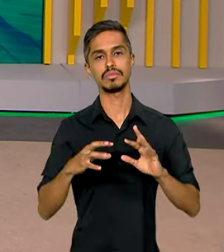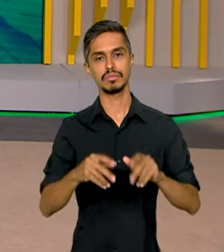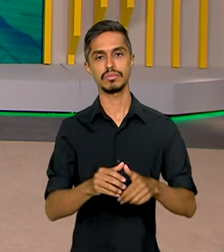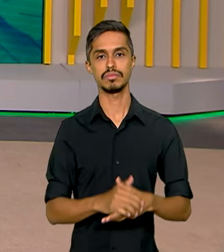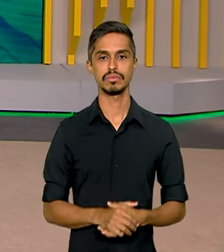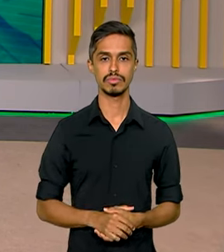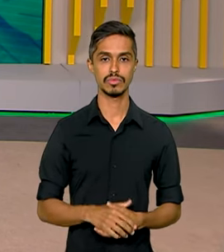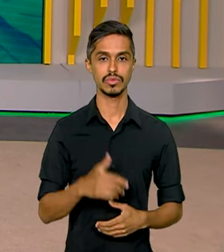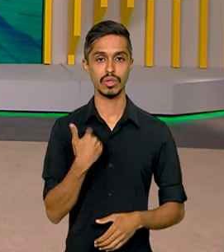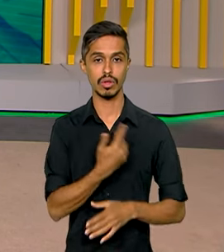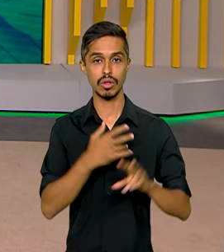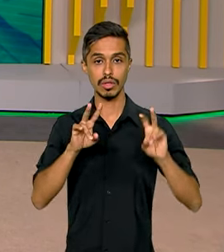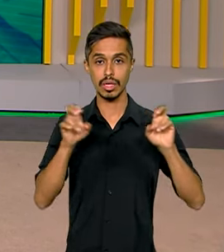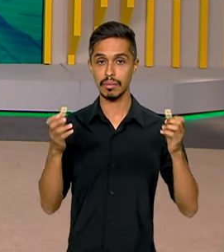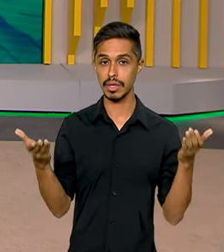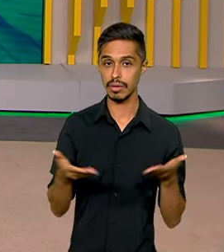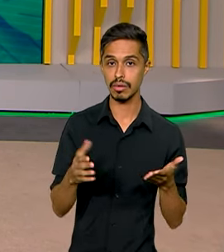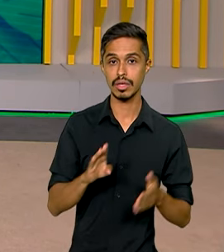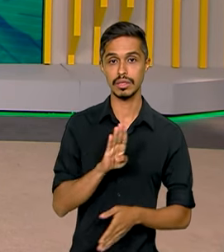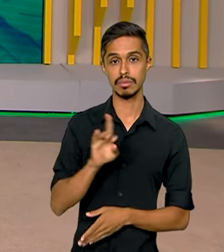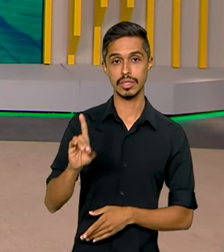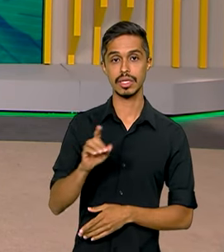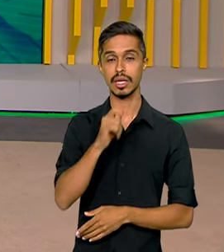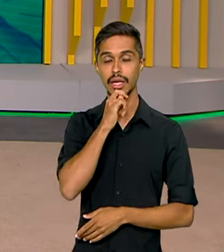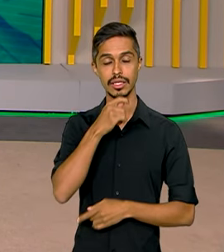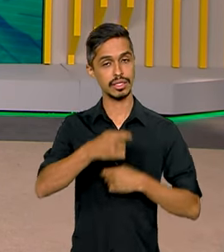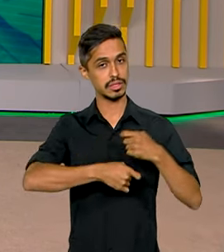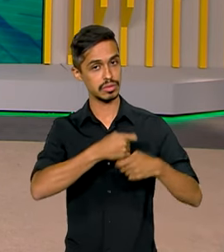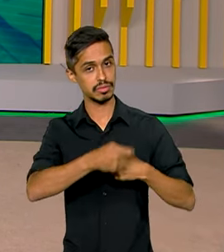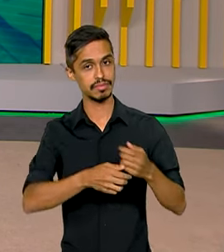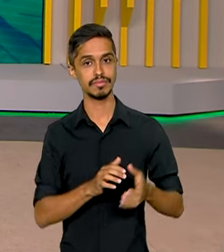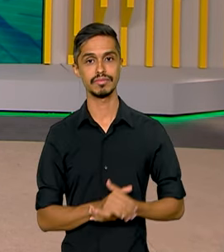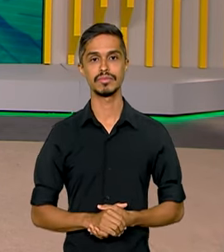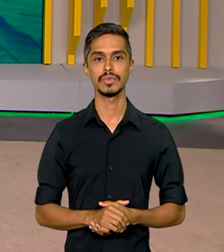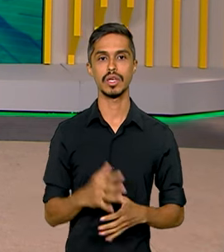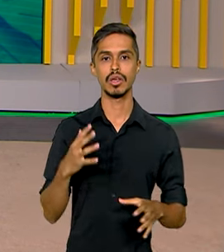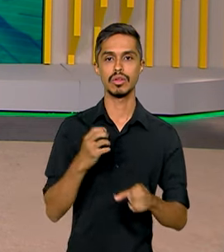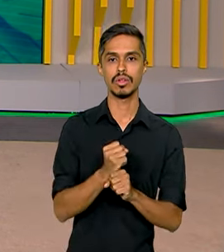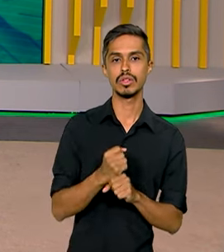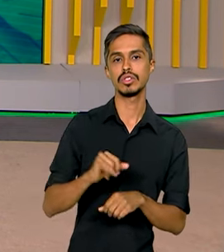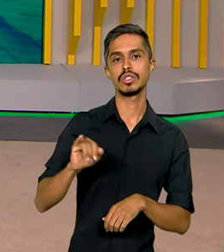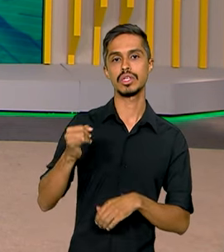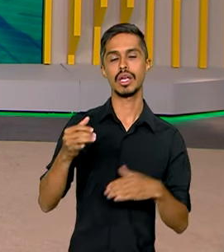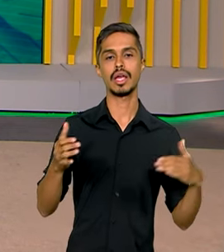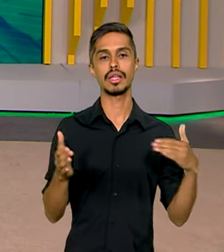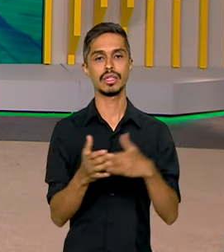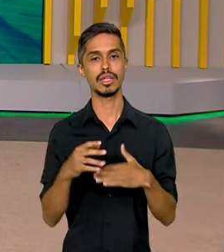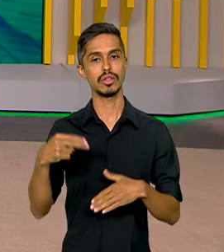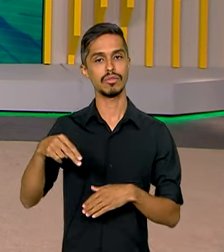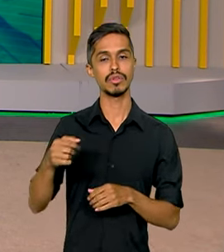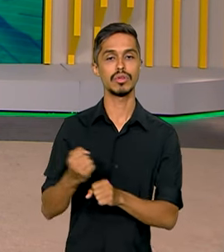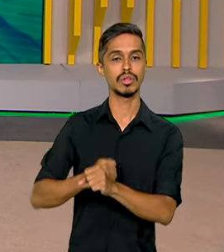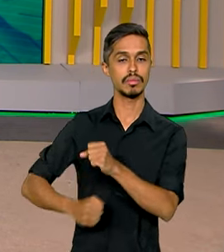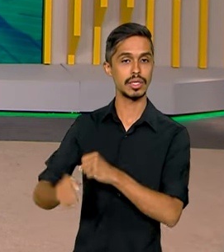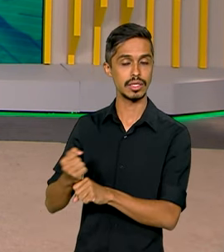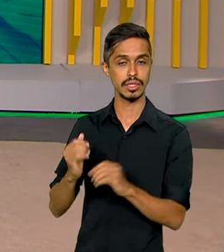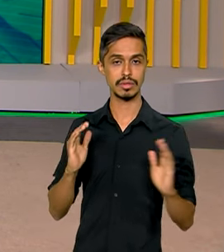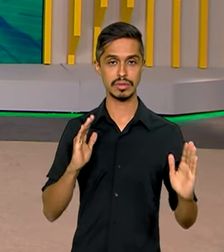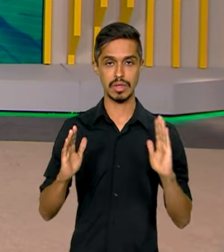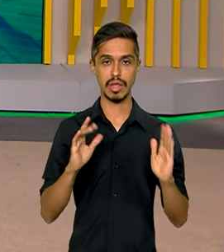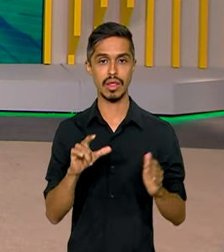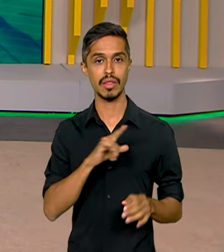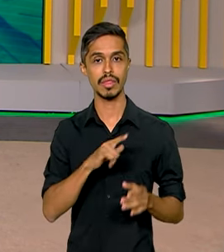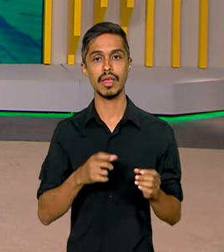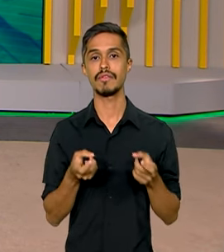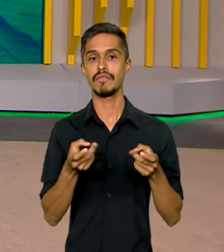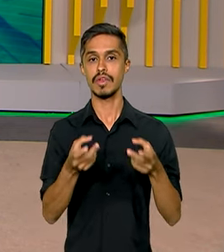O nosso assunto aqui no Brasil em dia ainda é a economia. No acumulado de janeiro a novembro do ano passado, houve aumento nas